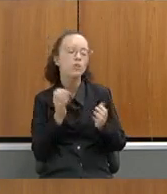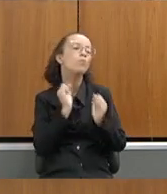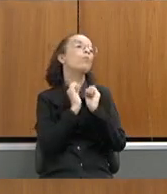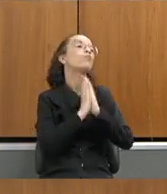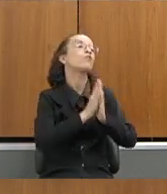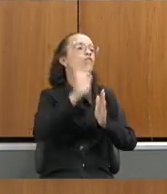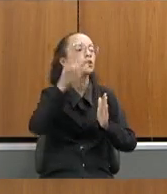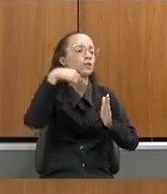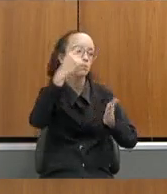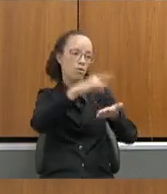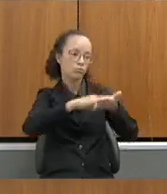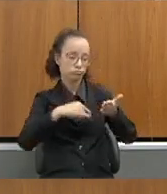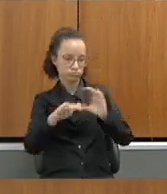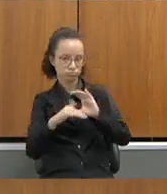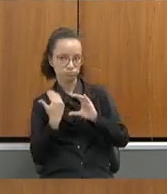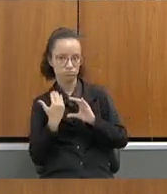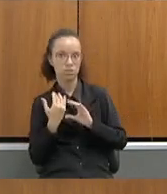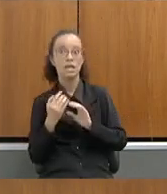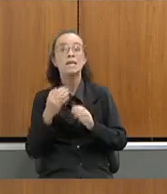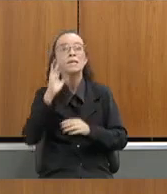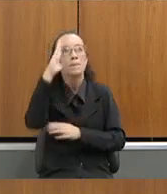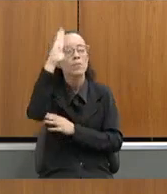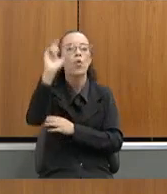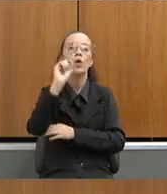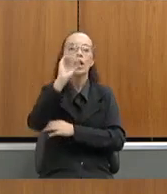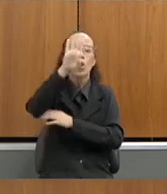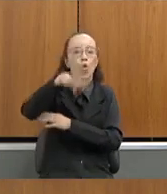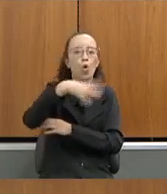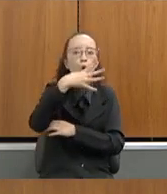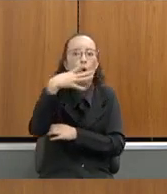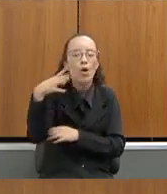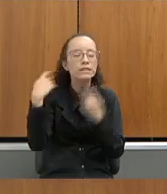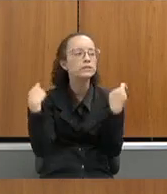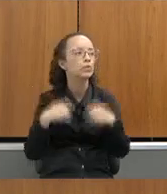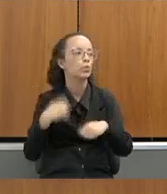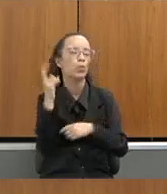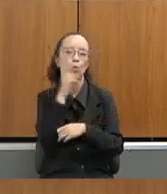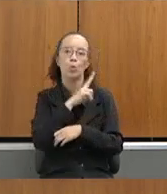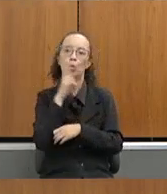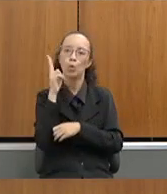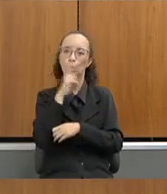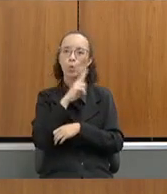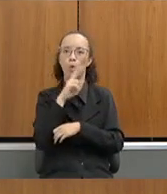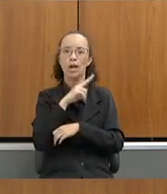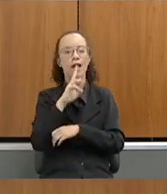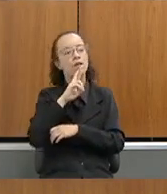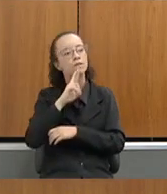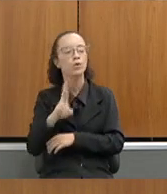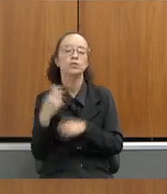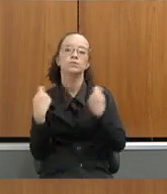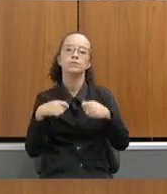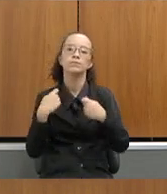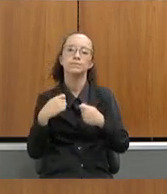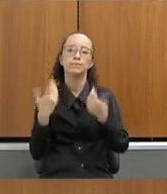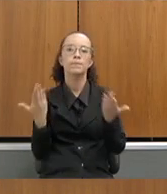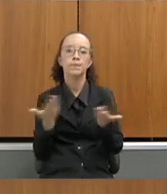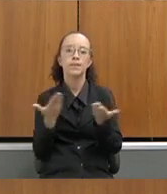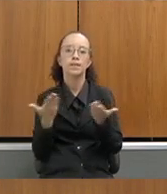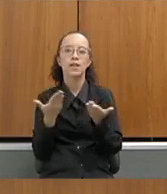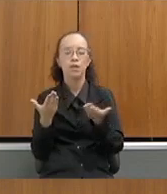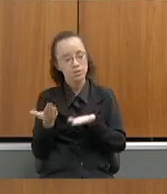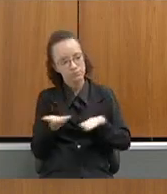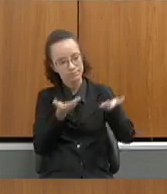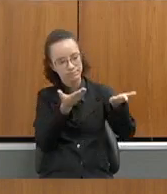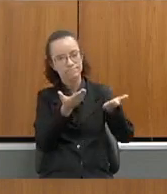cronogramas, que há uma ansiedade da sociedade, da categoria, para que isso seja respondido. Te passo a palavra, então, para as suas